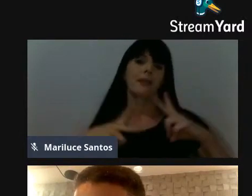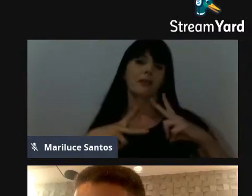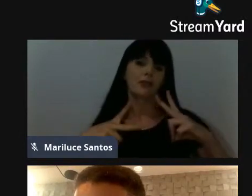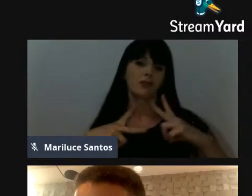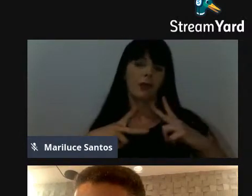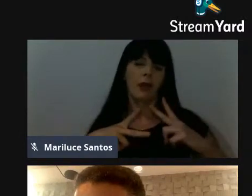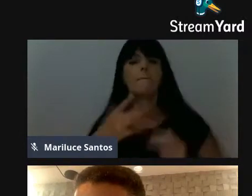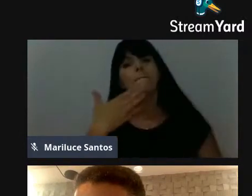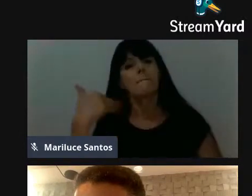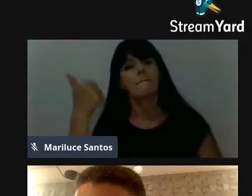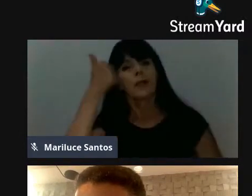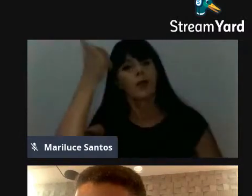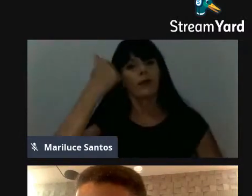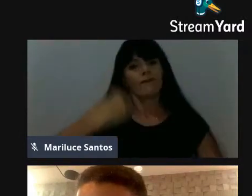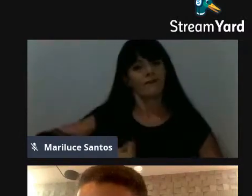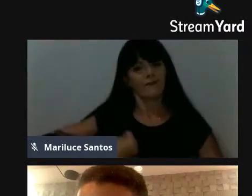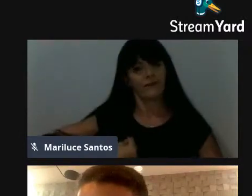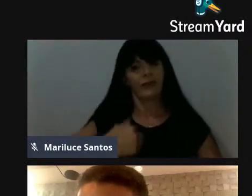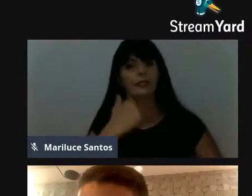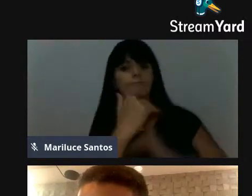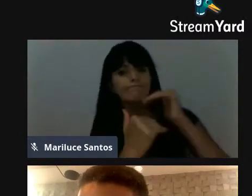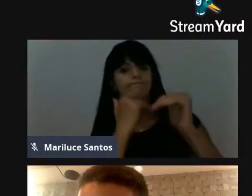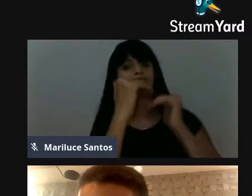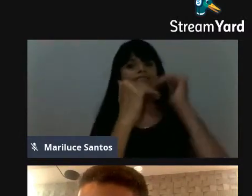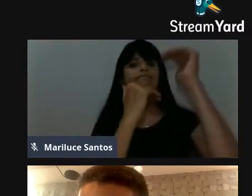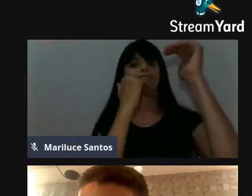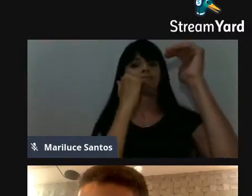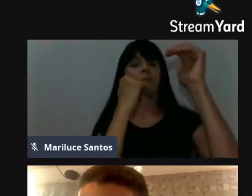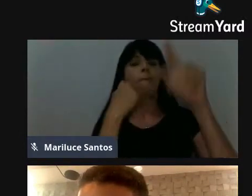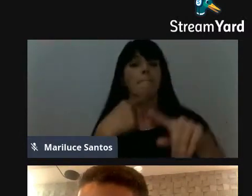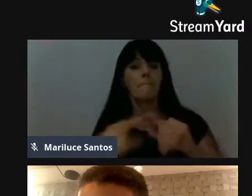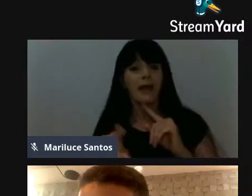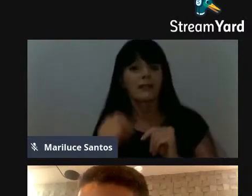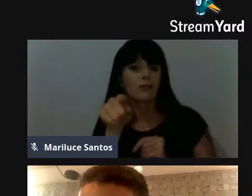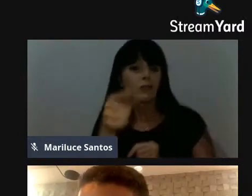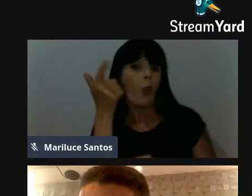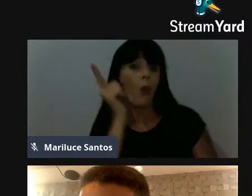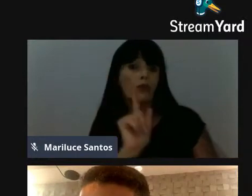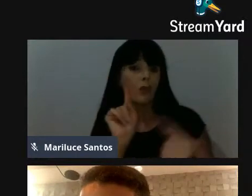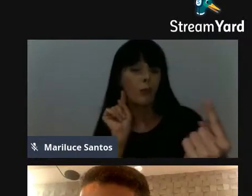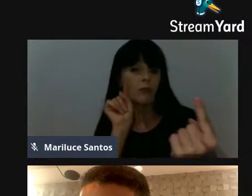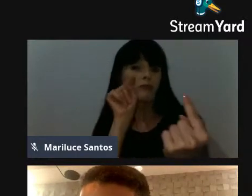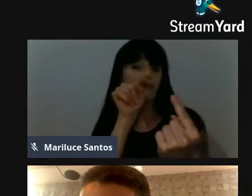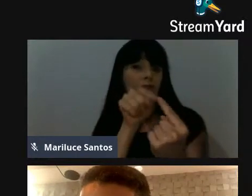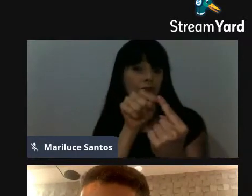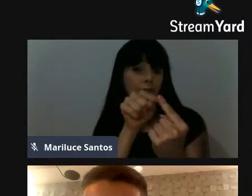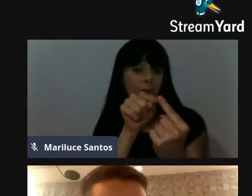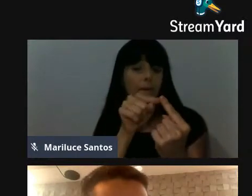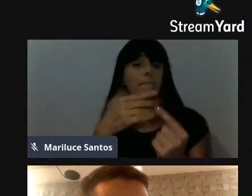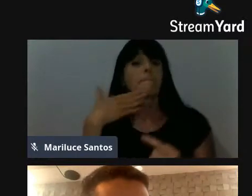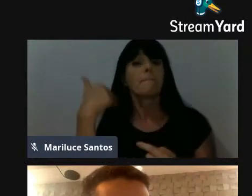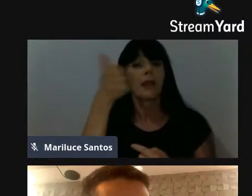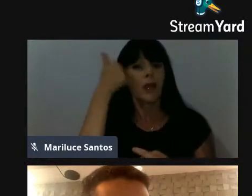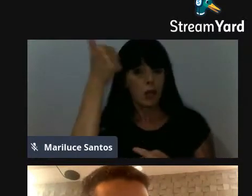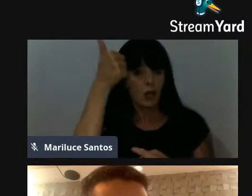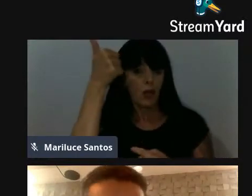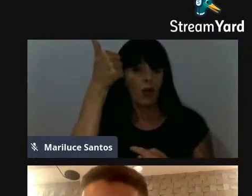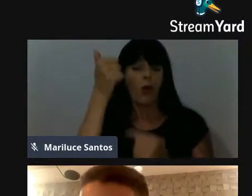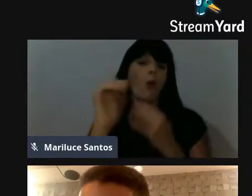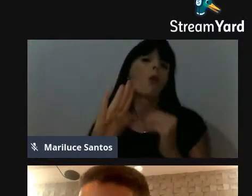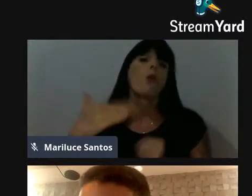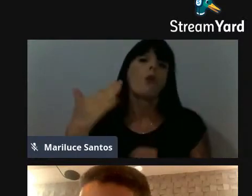e de crescimento, mas vai atingir o seu objetivo maior, com maior brilho, quando